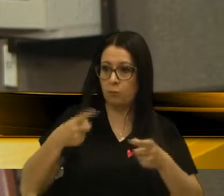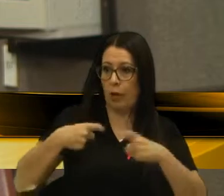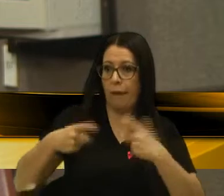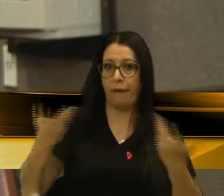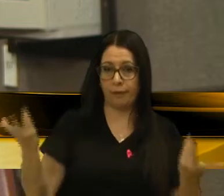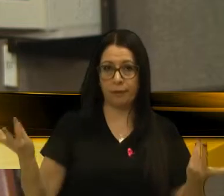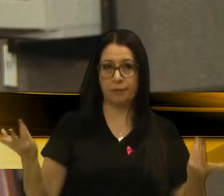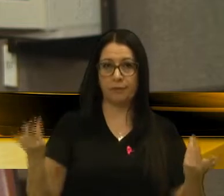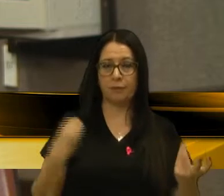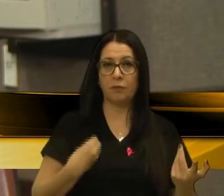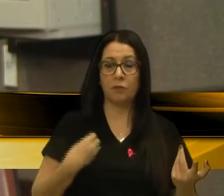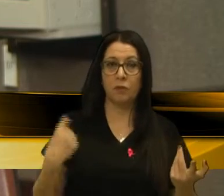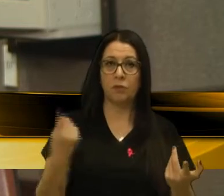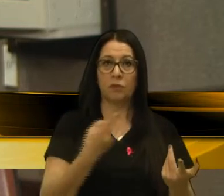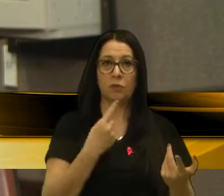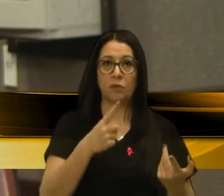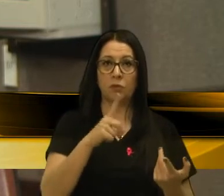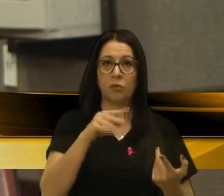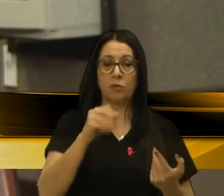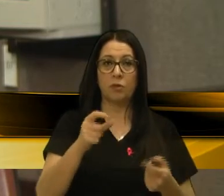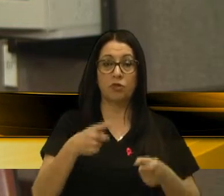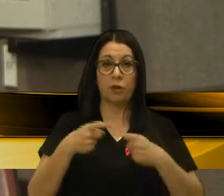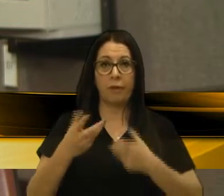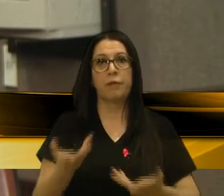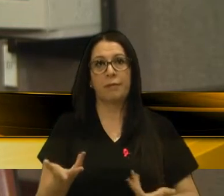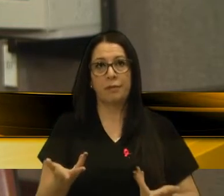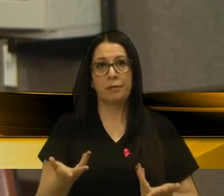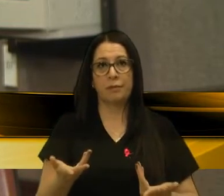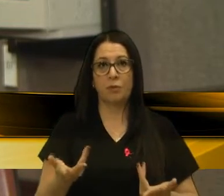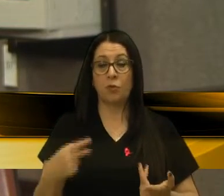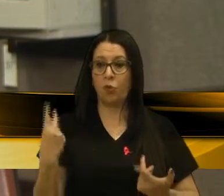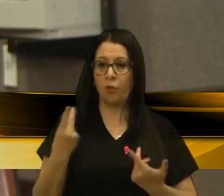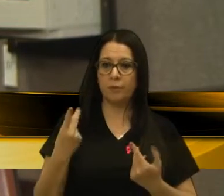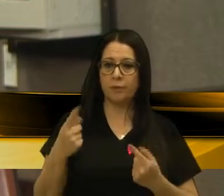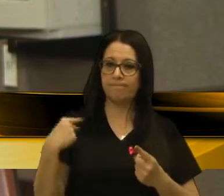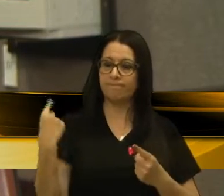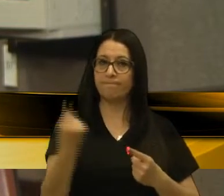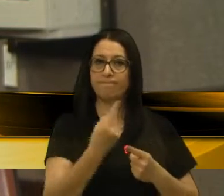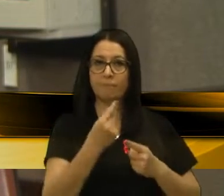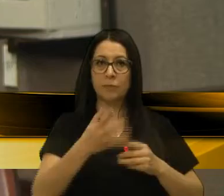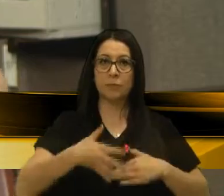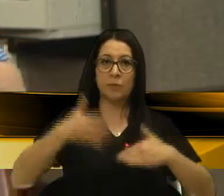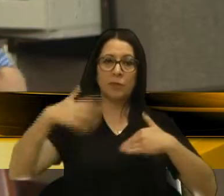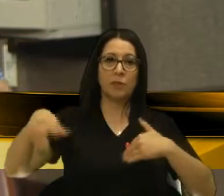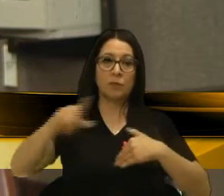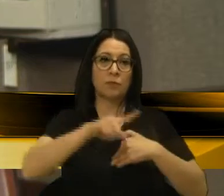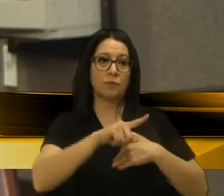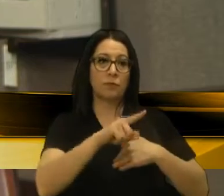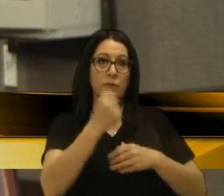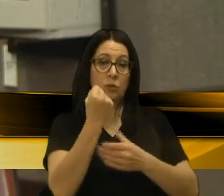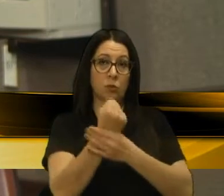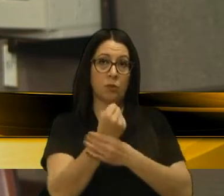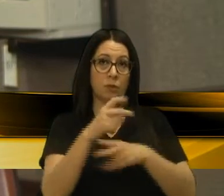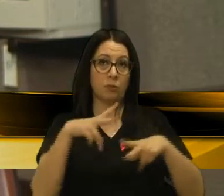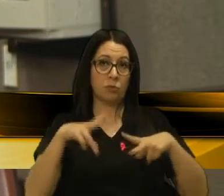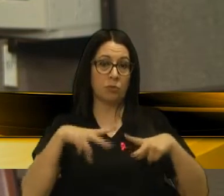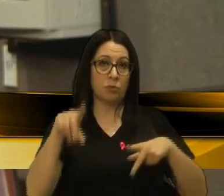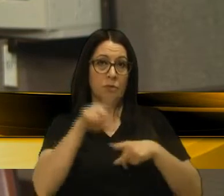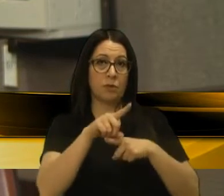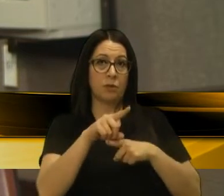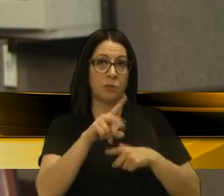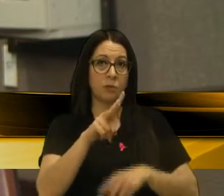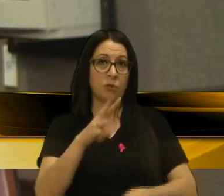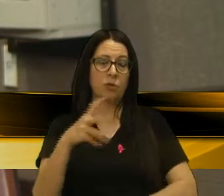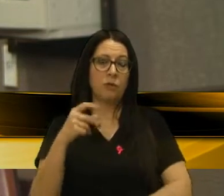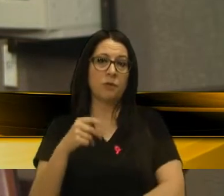Nós estamos vivendo numa cidade de zona de guerra. Que ou a gente se cerca, nas muralhas, segurança privada 24 horas, porque a